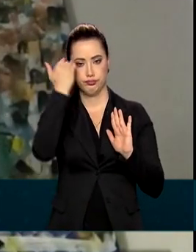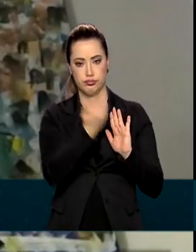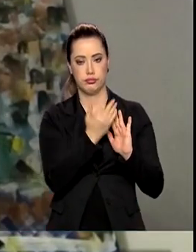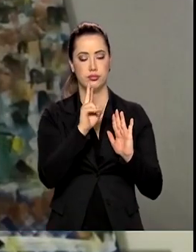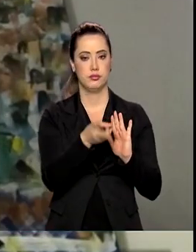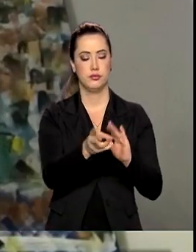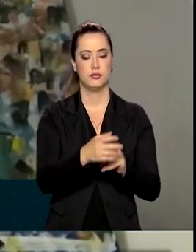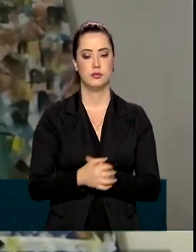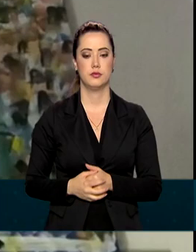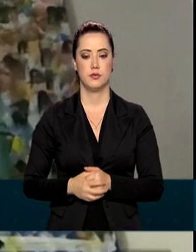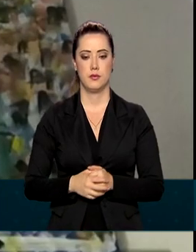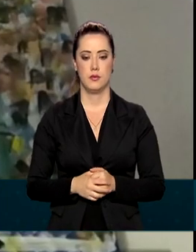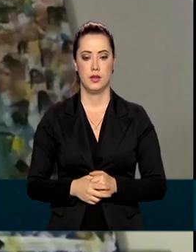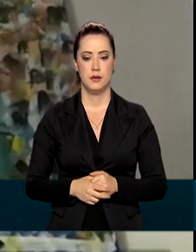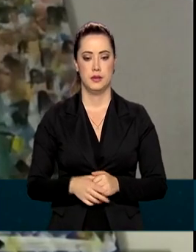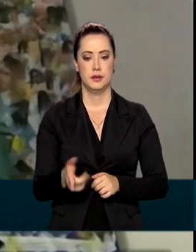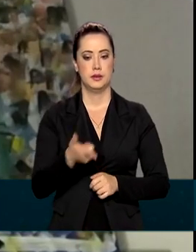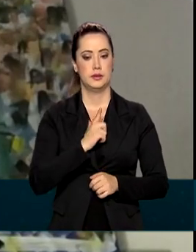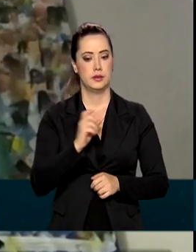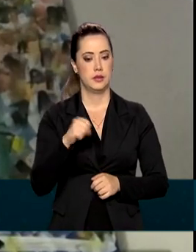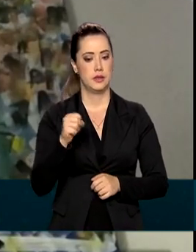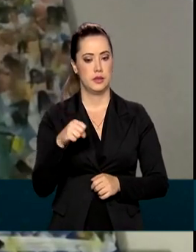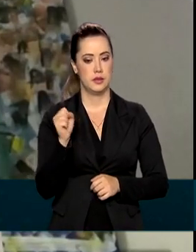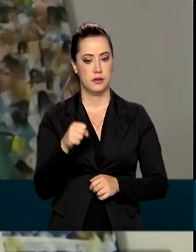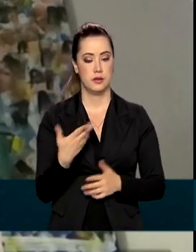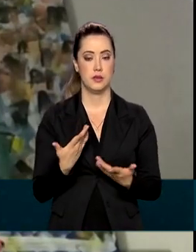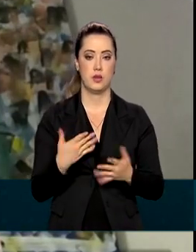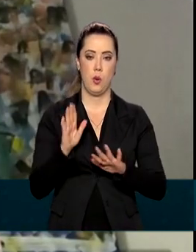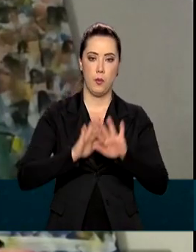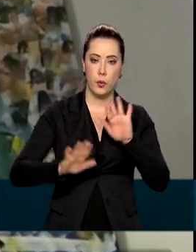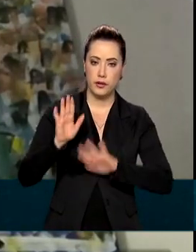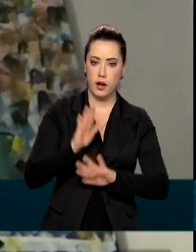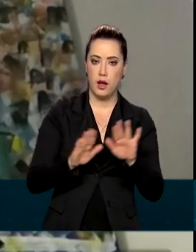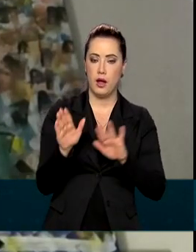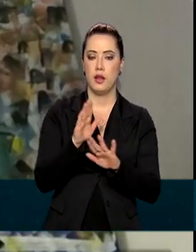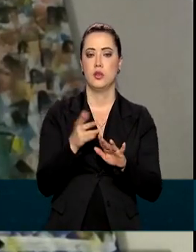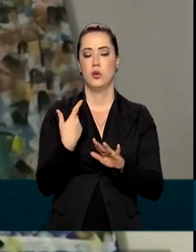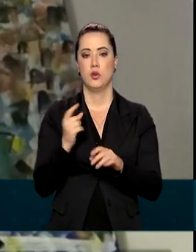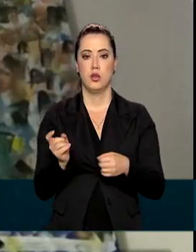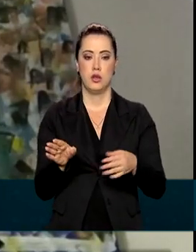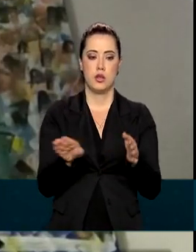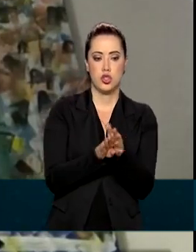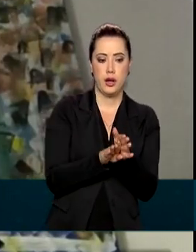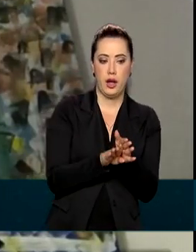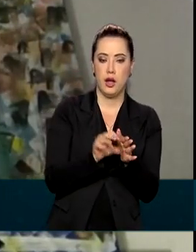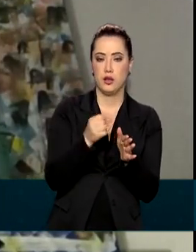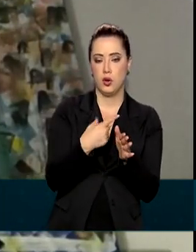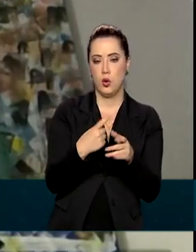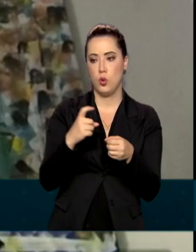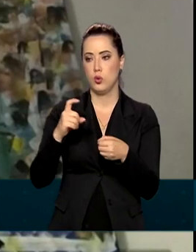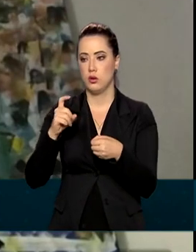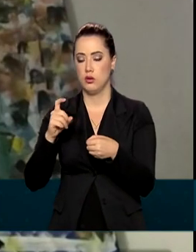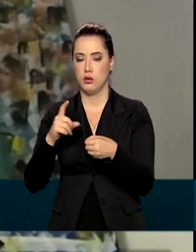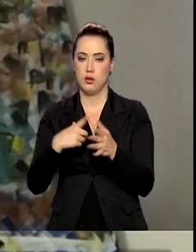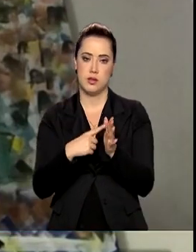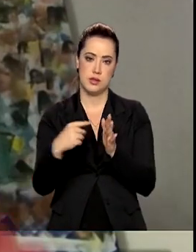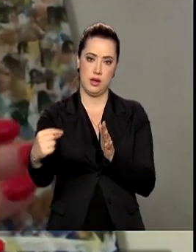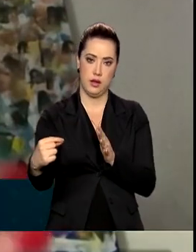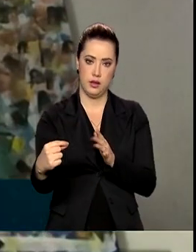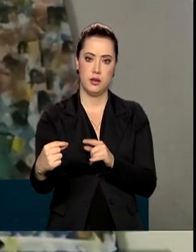Existe uma precaução quanto ao embarque e desembarque para não dar aglomeração. Então, as pessoas têm que esperar